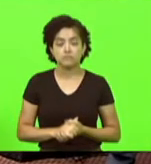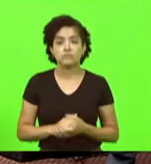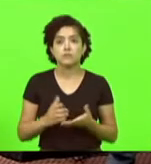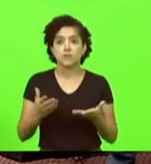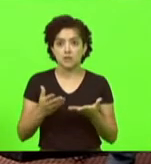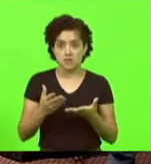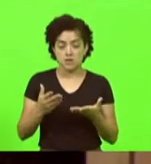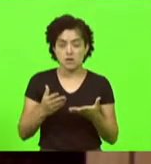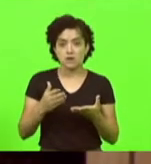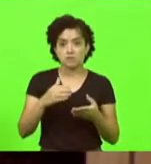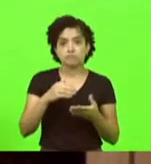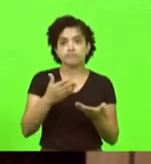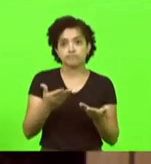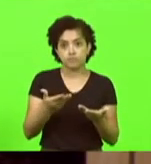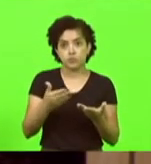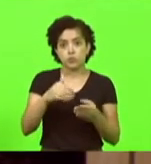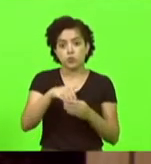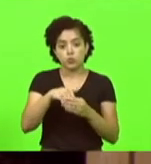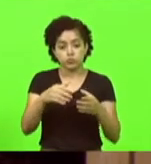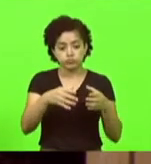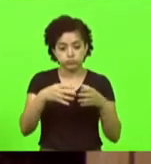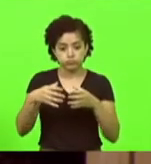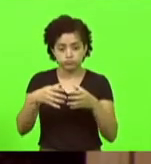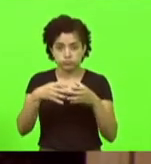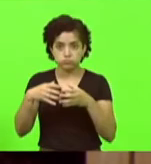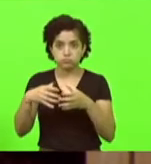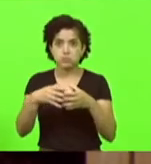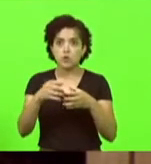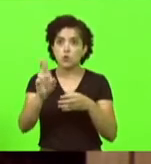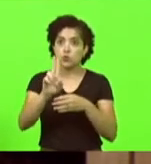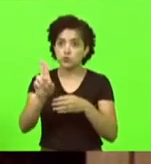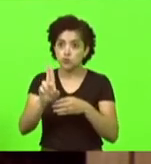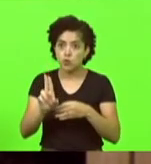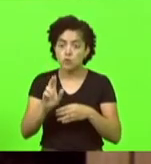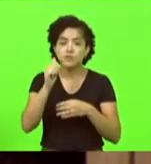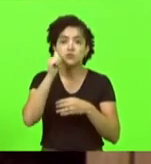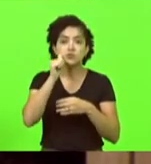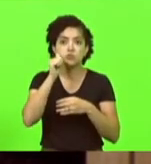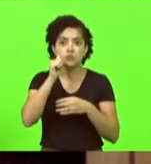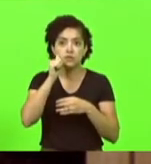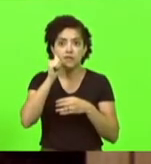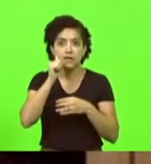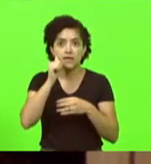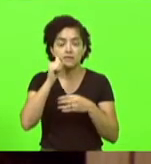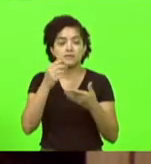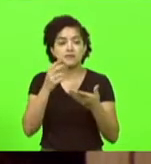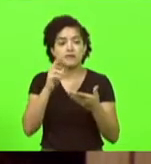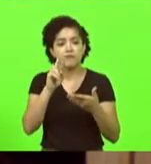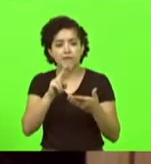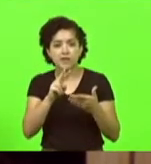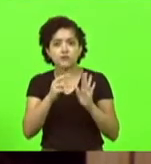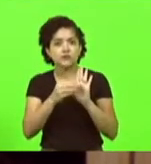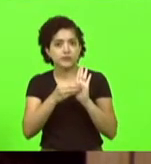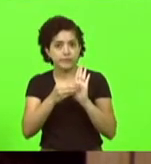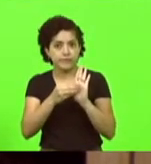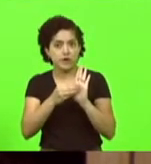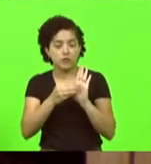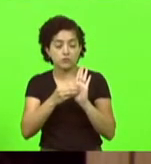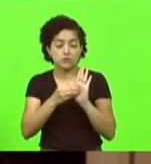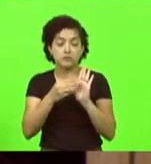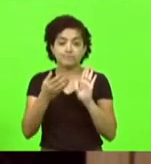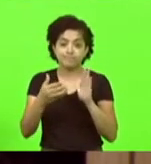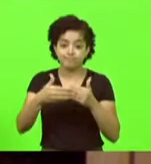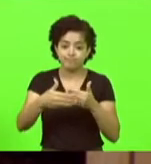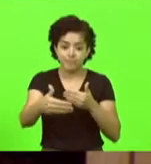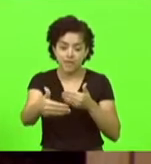outras chapas, nós pudéssemos trazer o nome de mulheres também, que eu sinto falta na nossa mesa diretora hoje, quem sabe para a